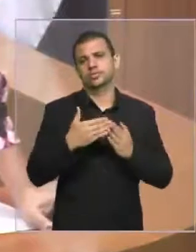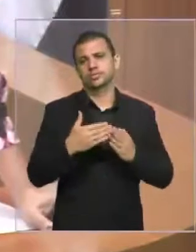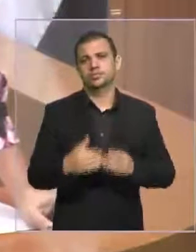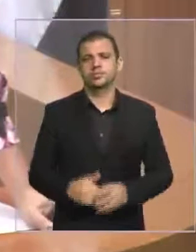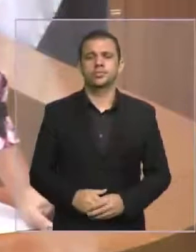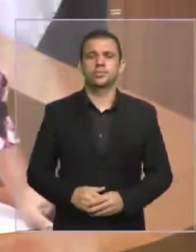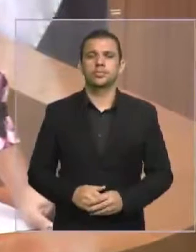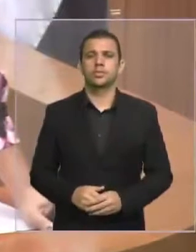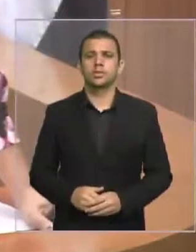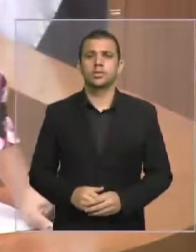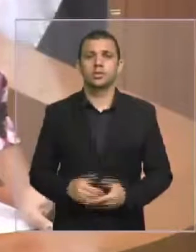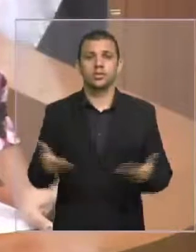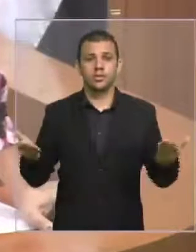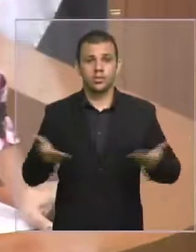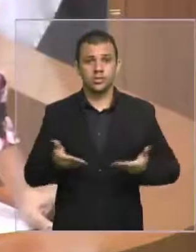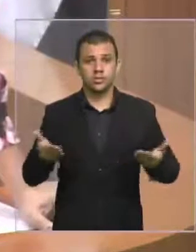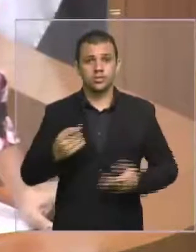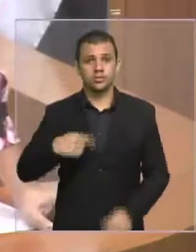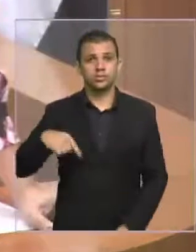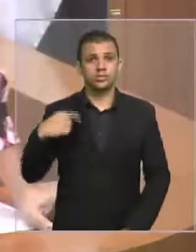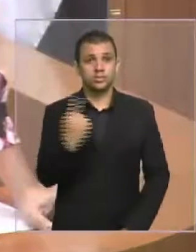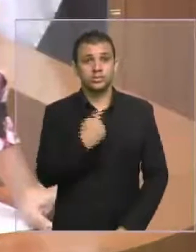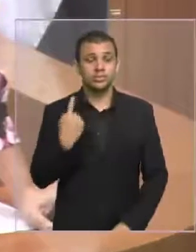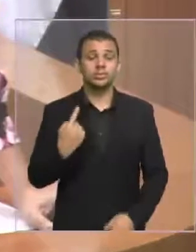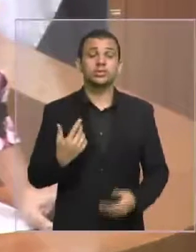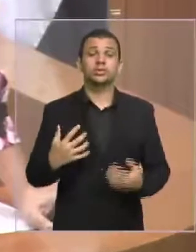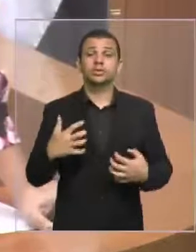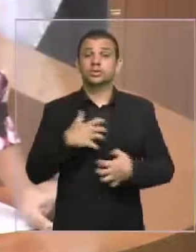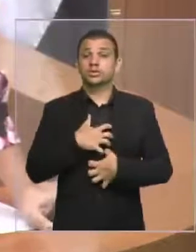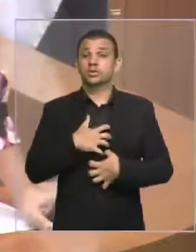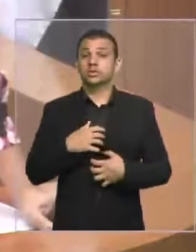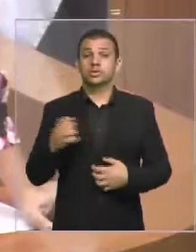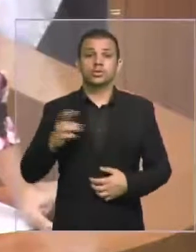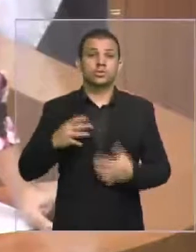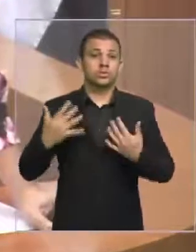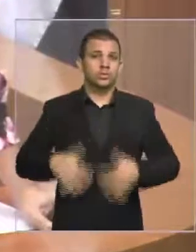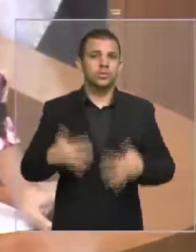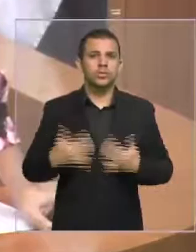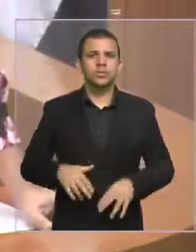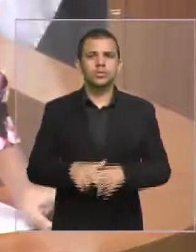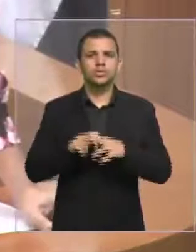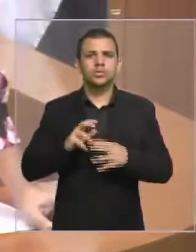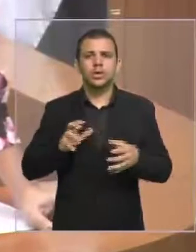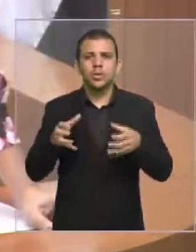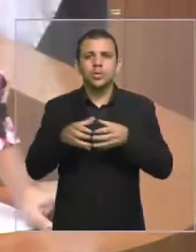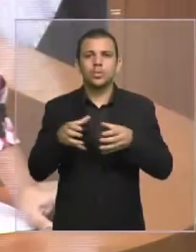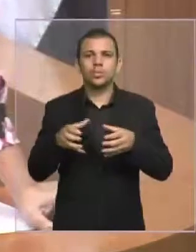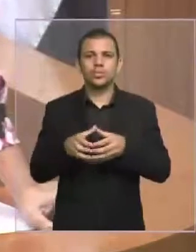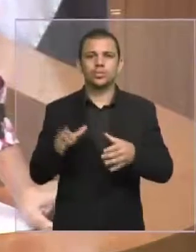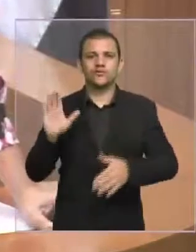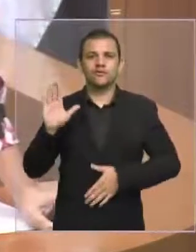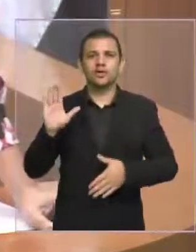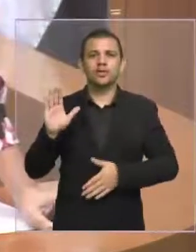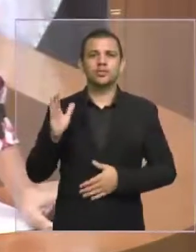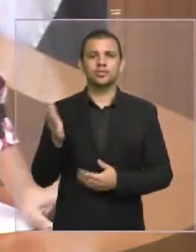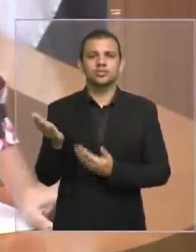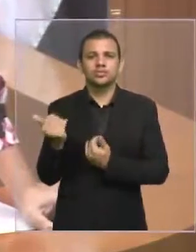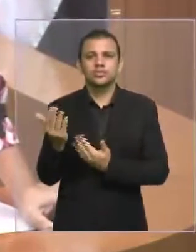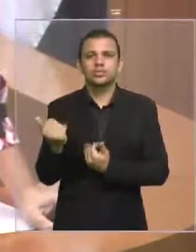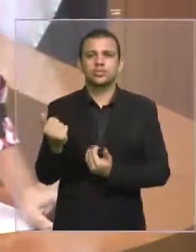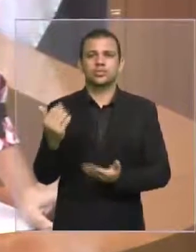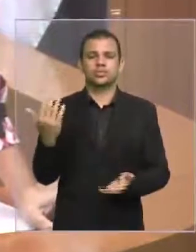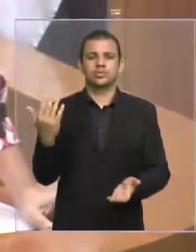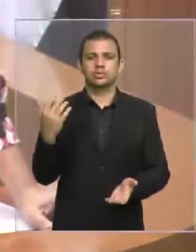aterrorizados com gangues de adolescentes, vitimados por drogas